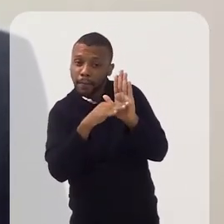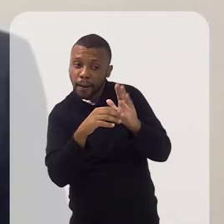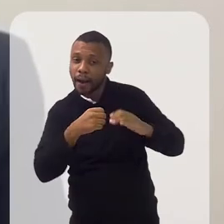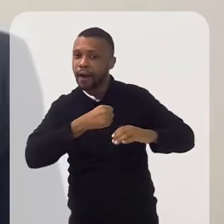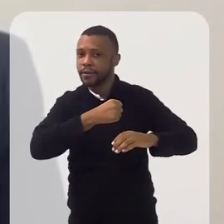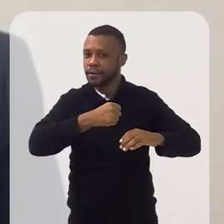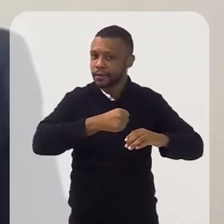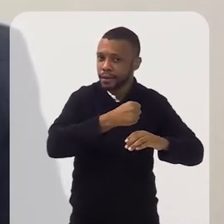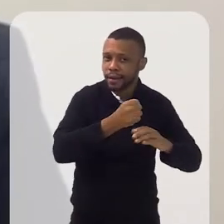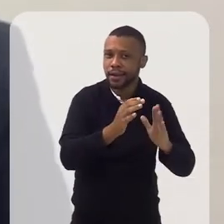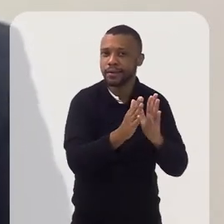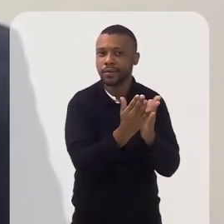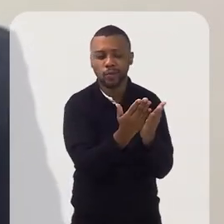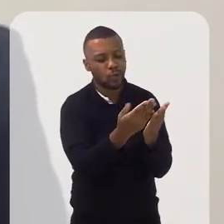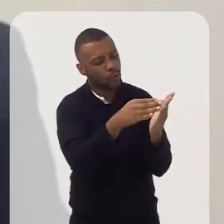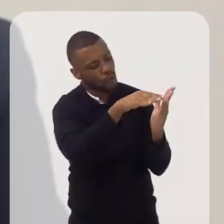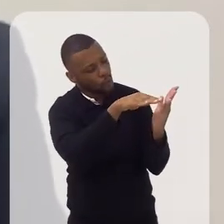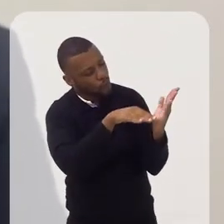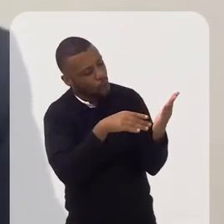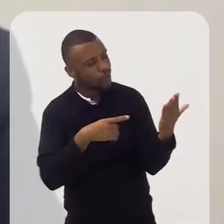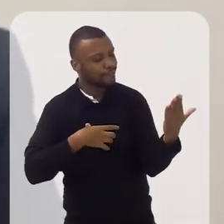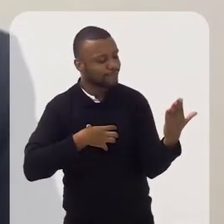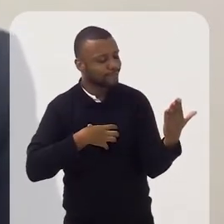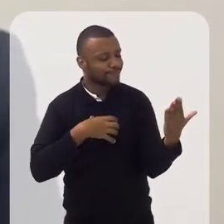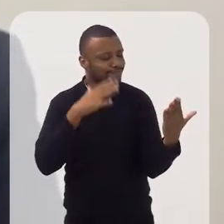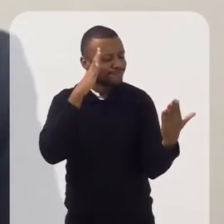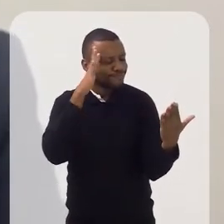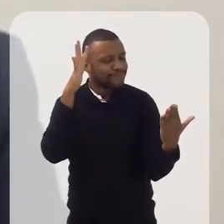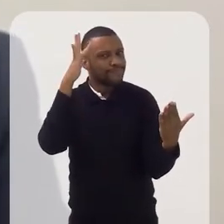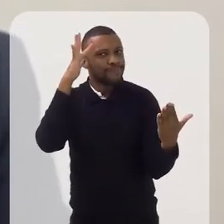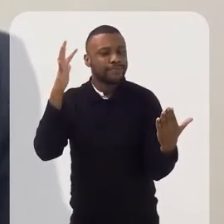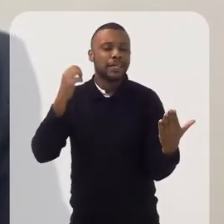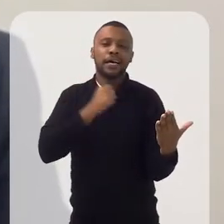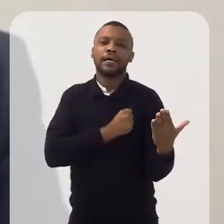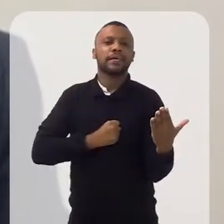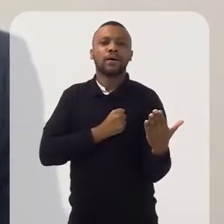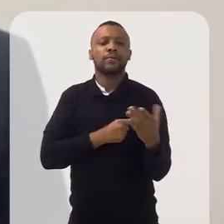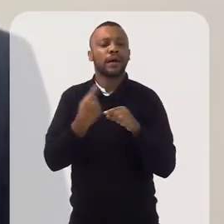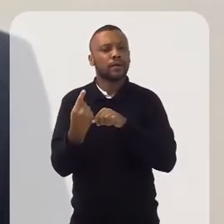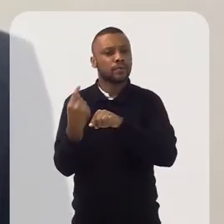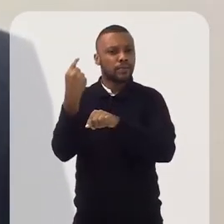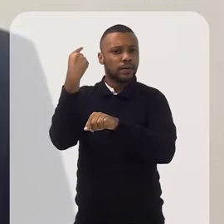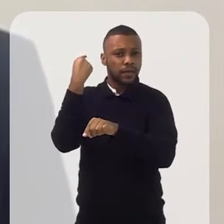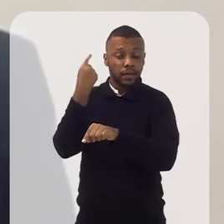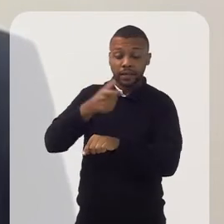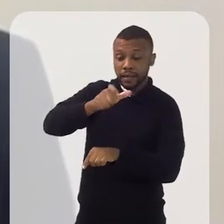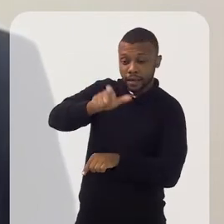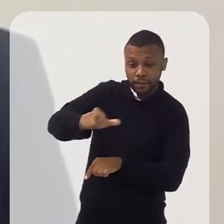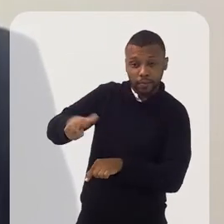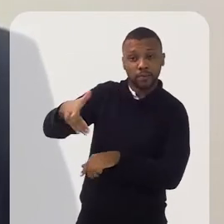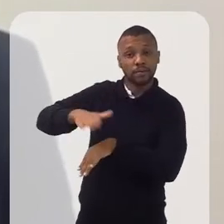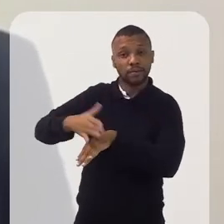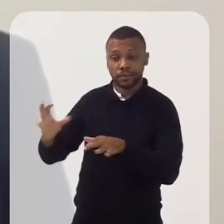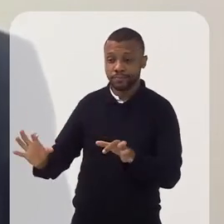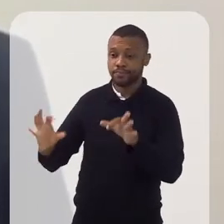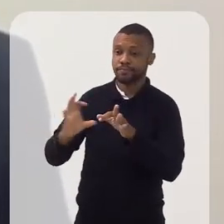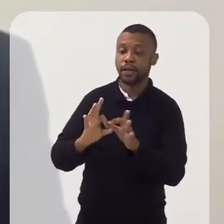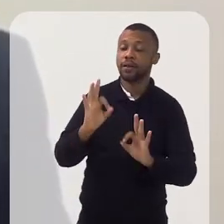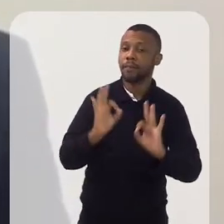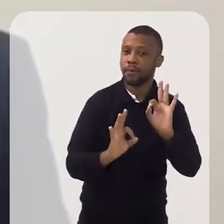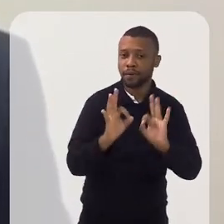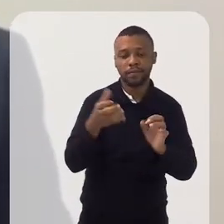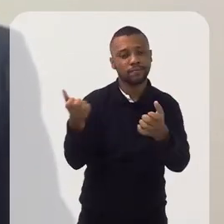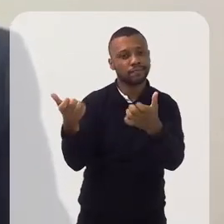histórias que estão por trás disso, das saudades que esses participantes do